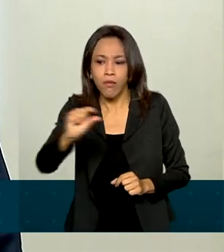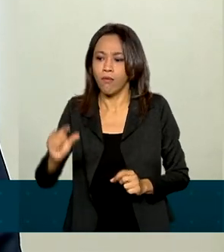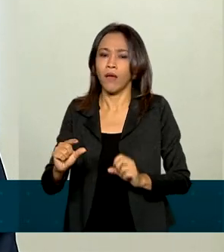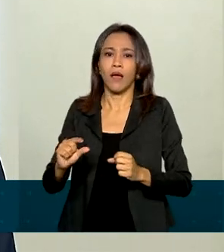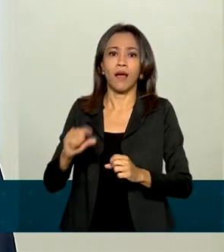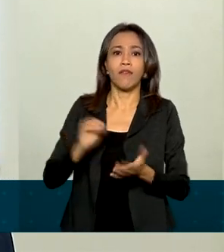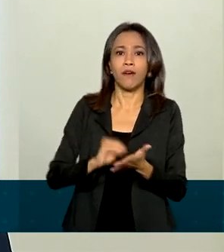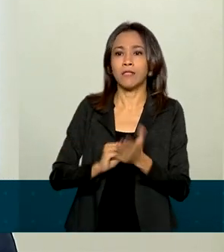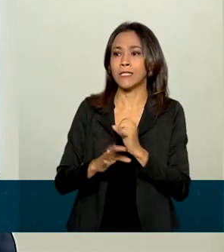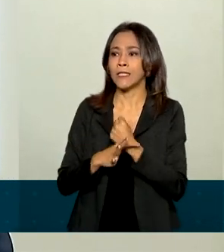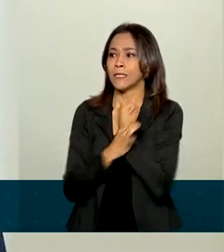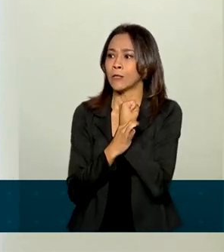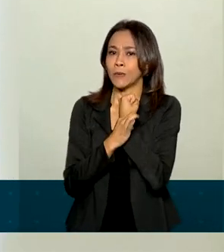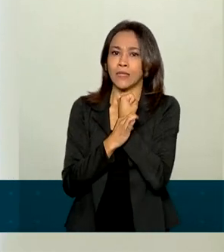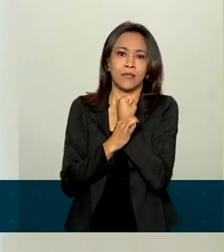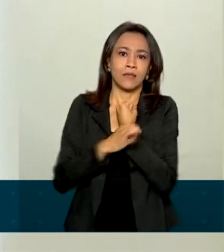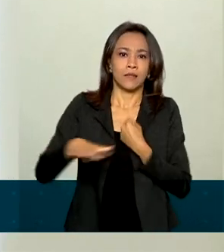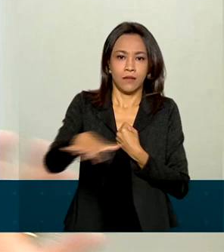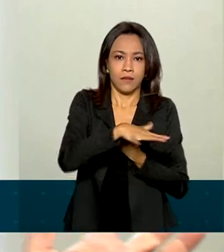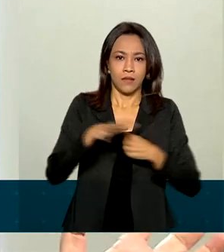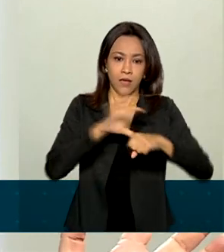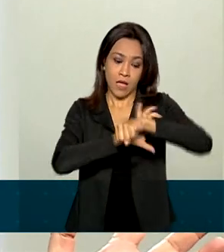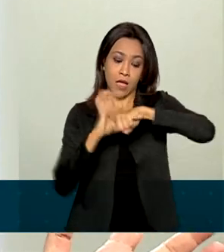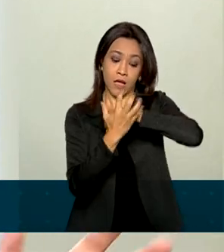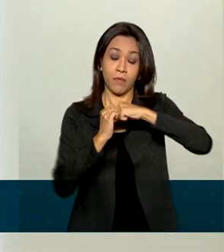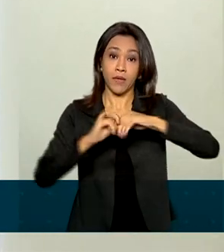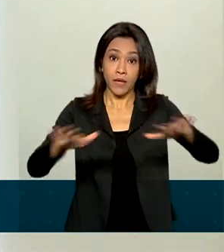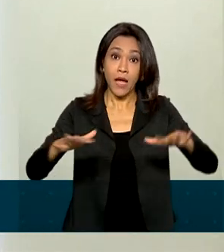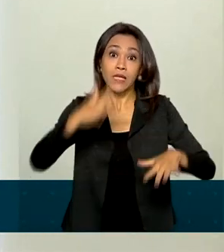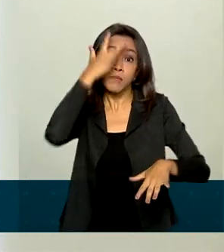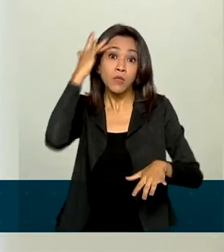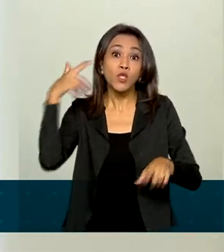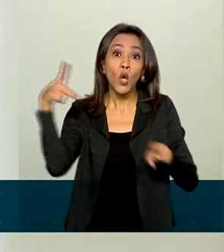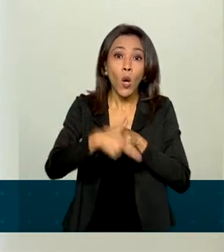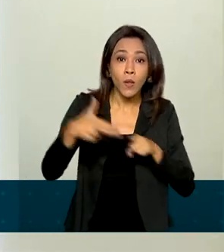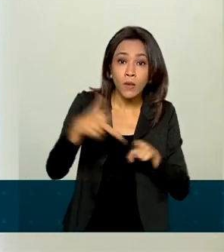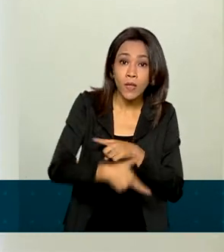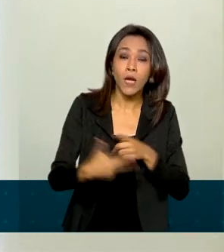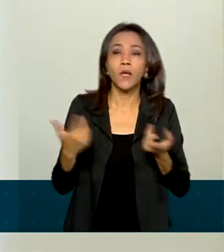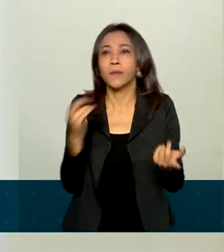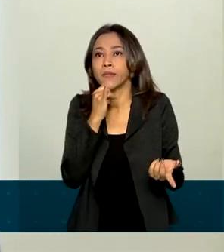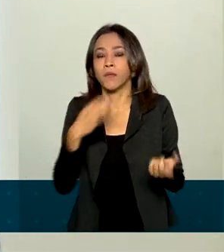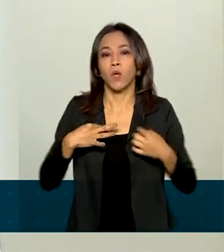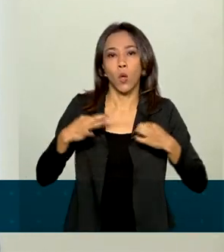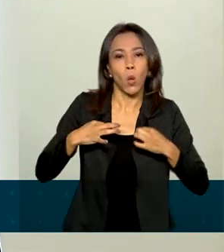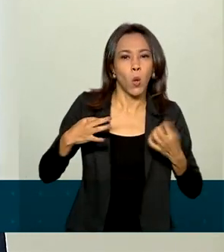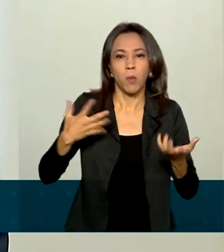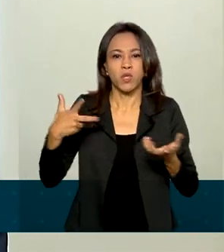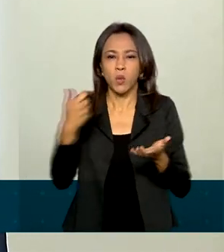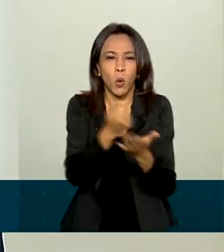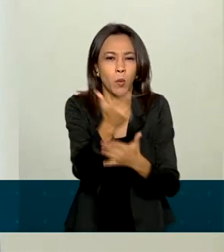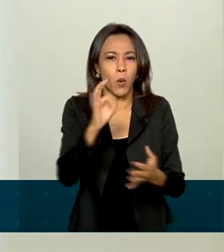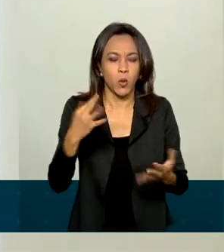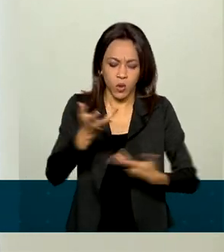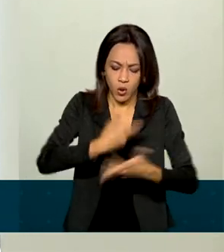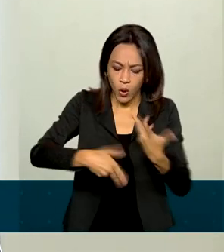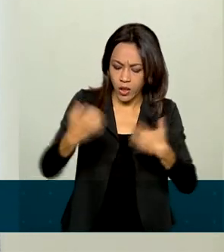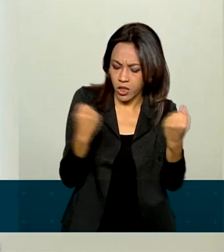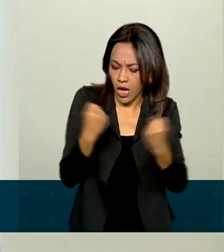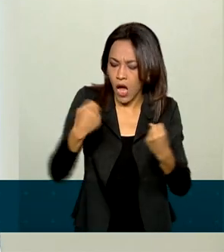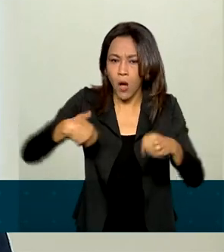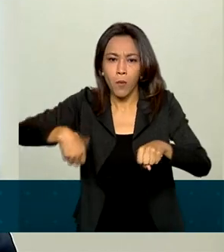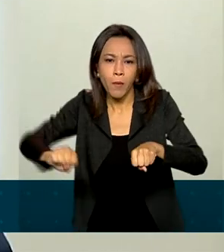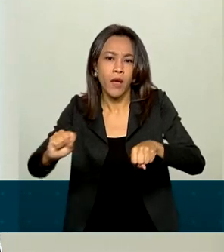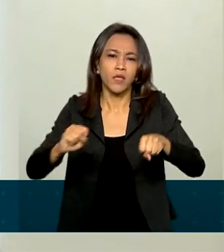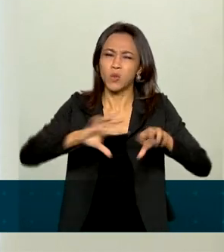pela pandemia, muitas pessoas cortaram todos os gastos supérfluos. Roupas, carros, troca de carro, moto,